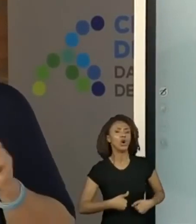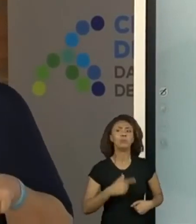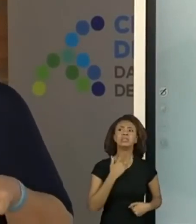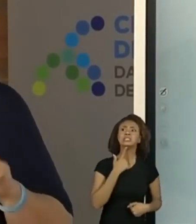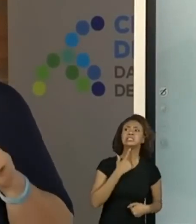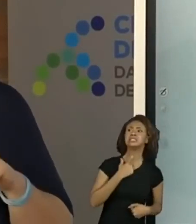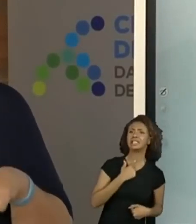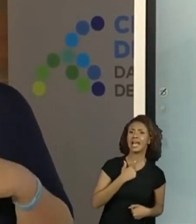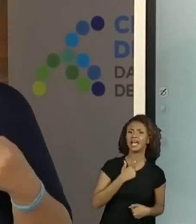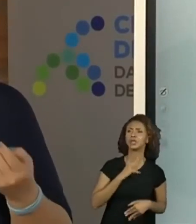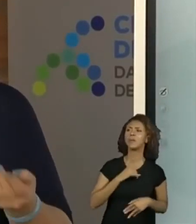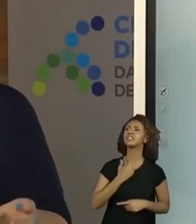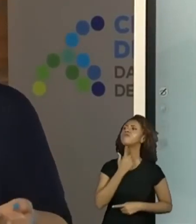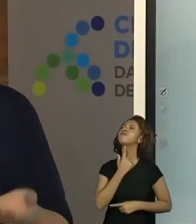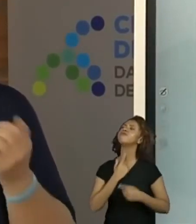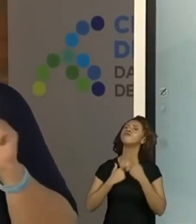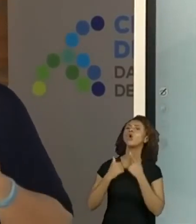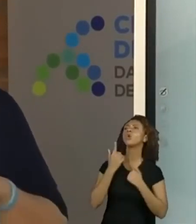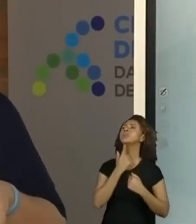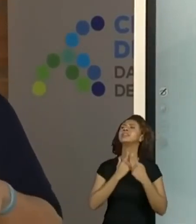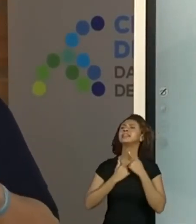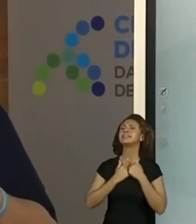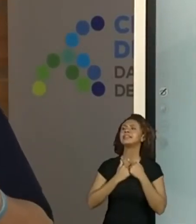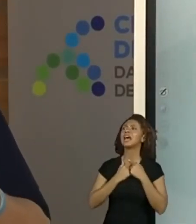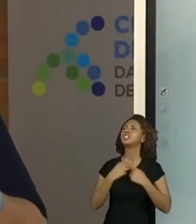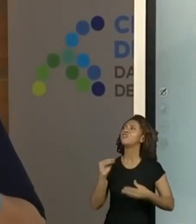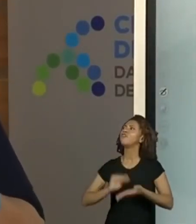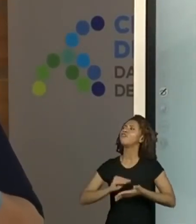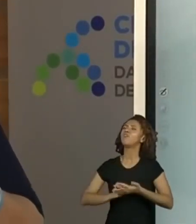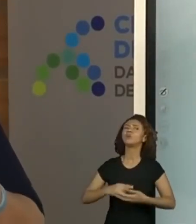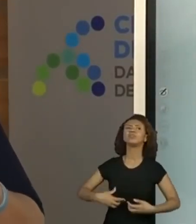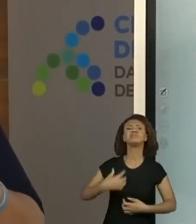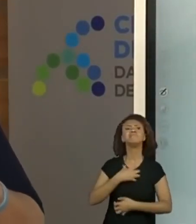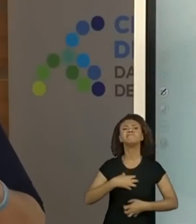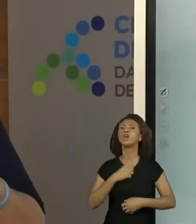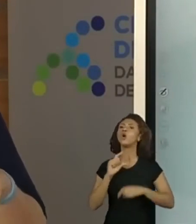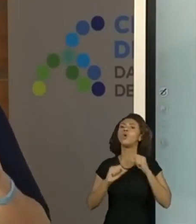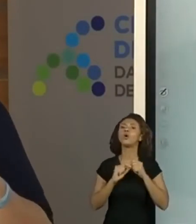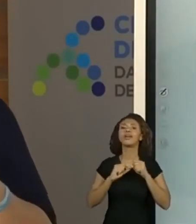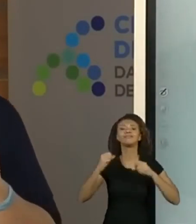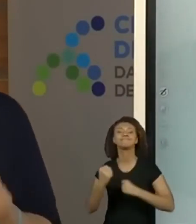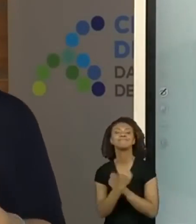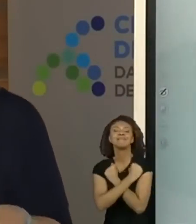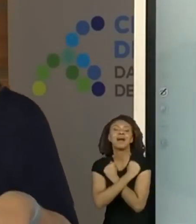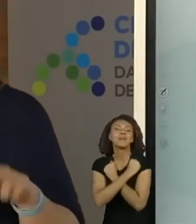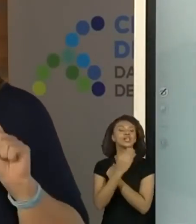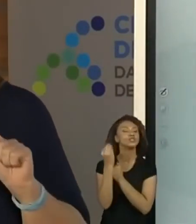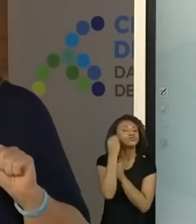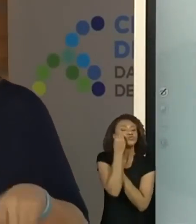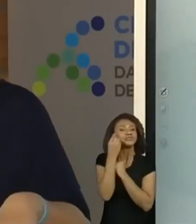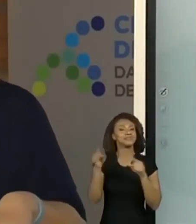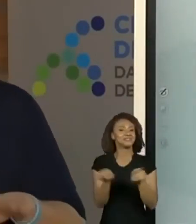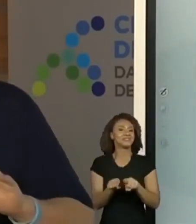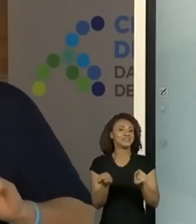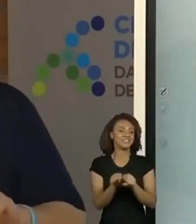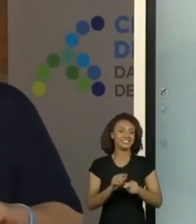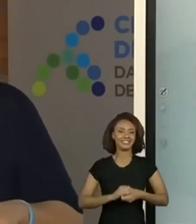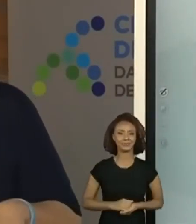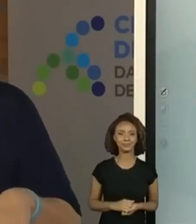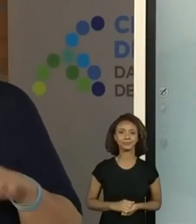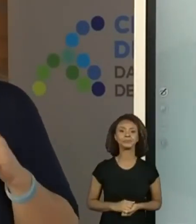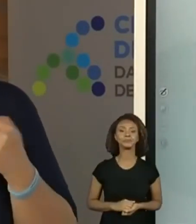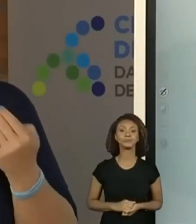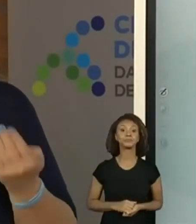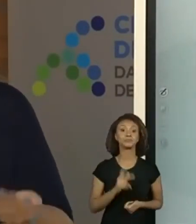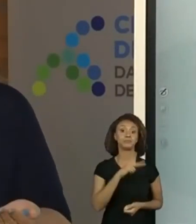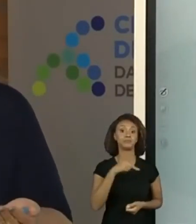de pão nem de vinho. Tenho fome de um abraço, tenho sede de um beijinho. Fofo, né? Fofo. Agora, da professora Patrícia.